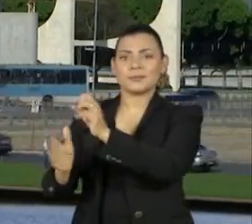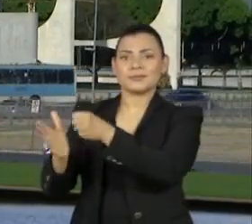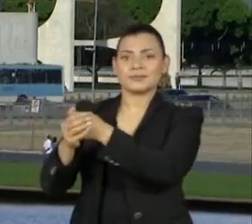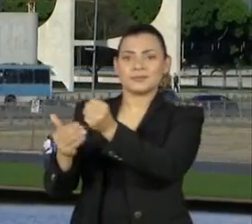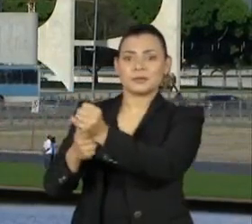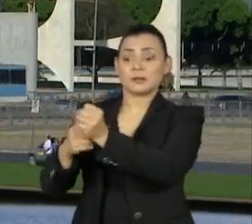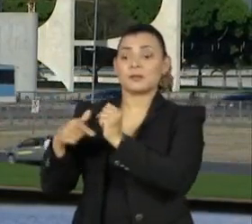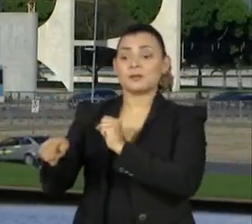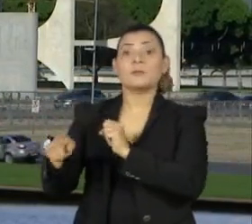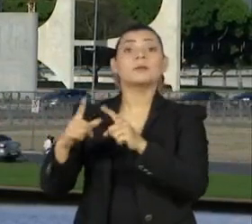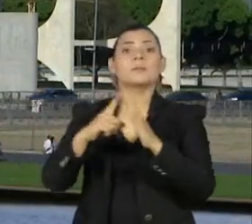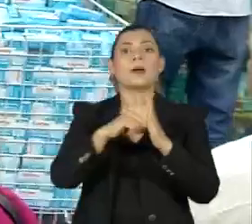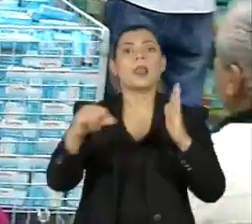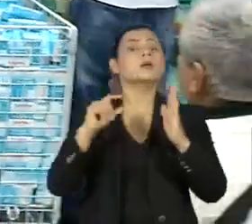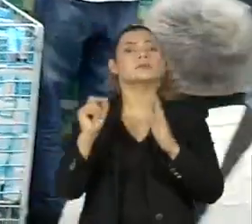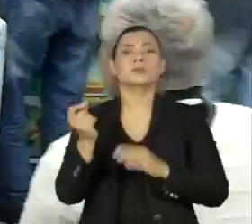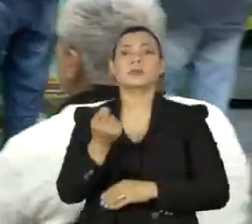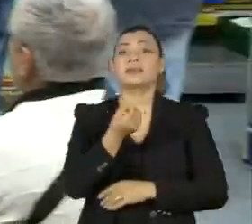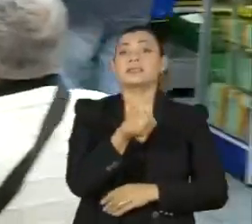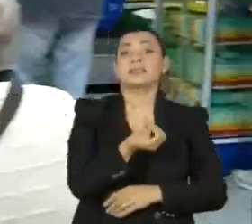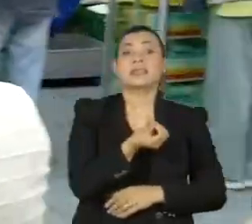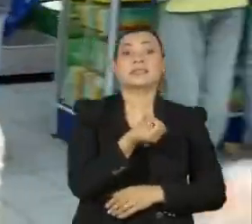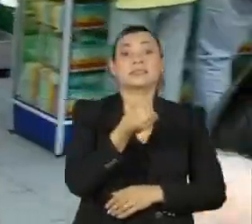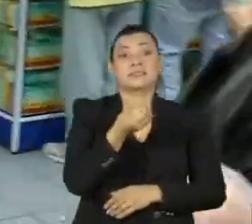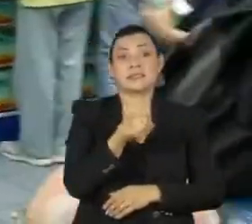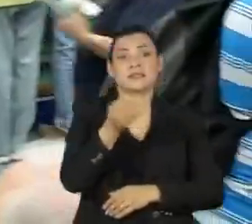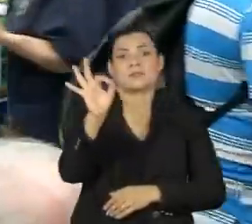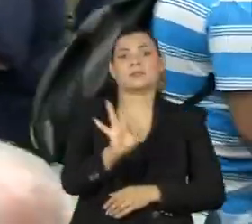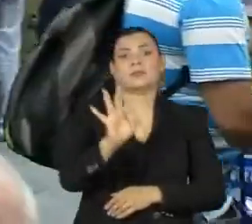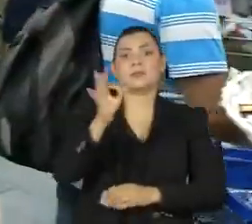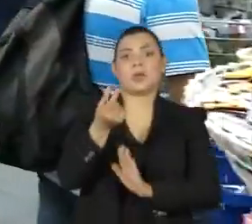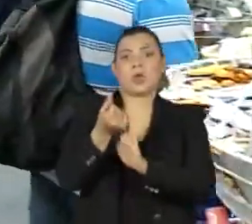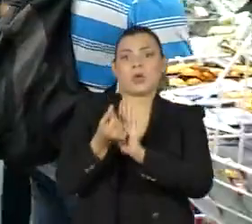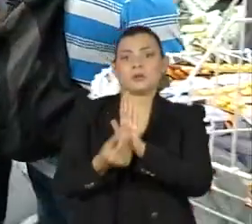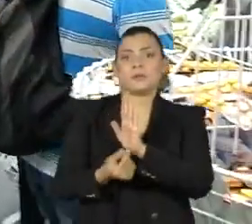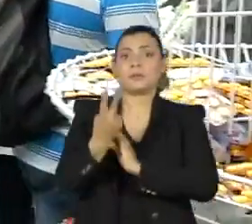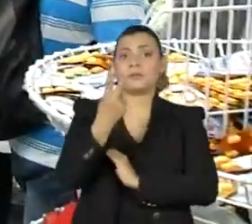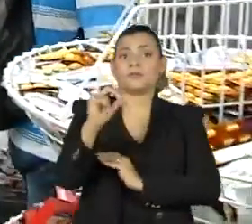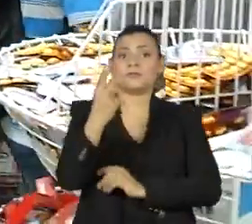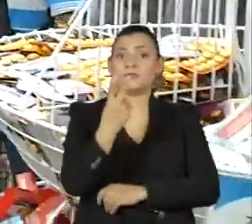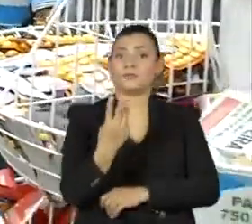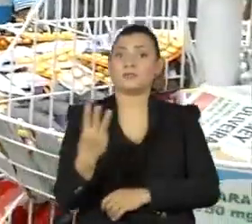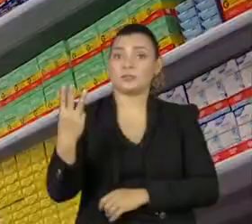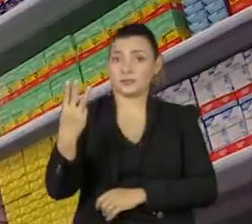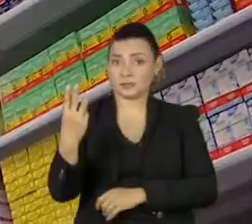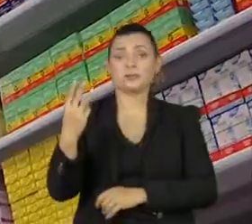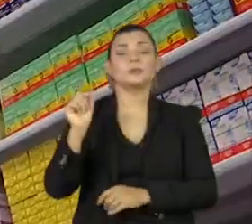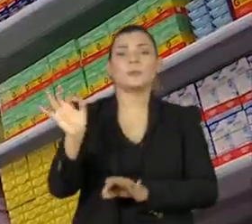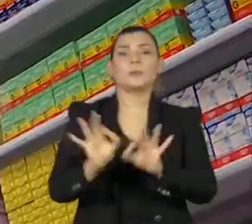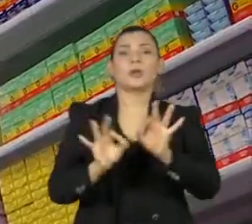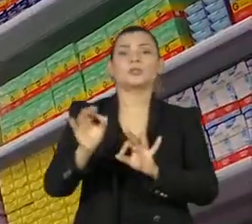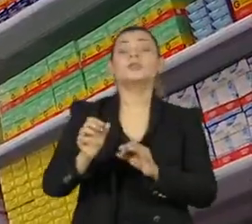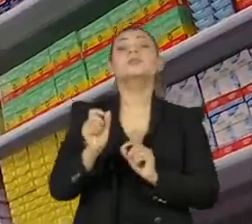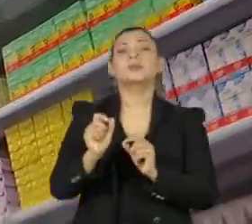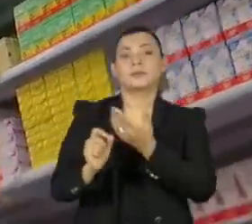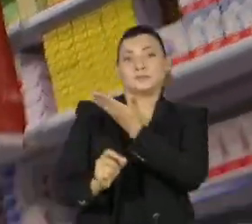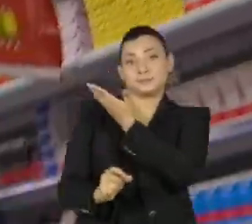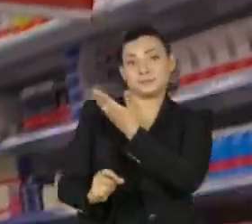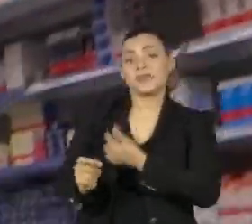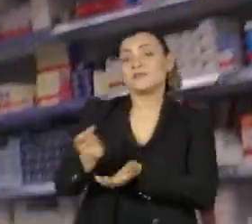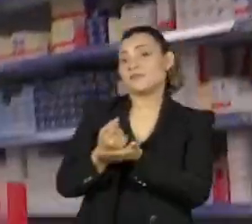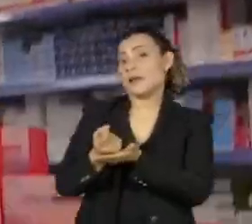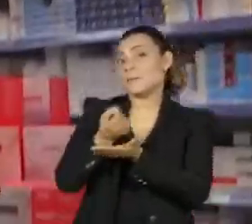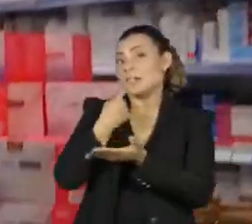Planalto deu uma tesourada de quase 60% no orçamento de 2023 do programa Farmácia Popular,